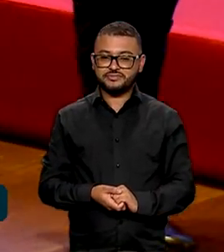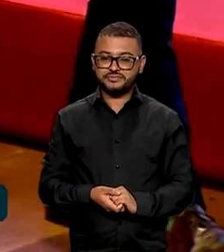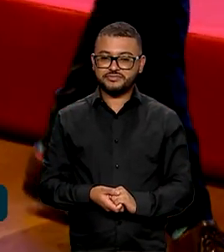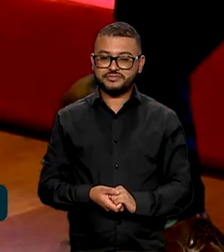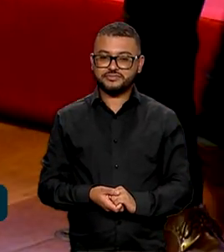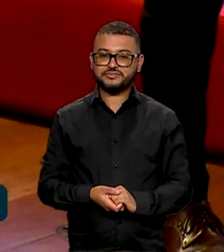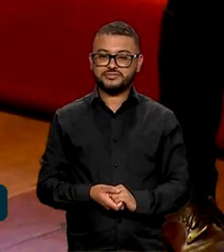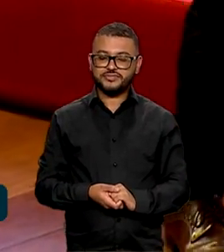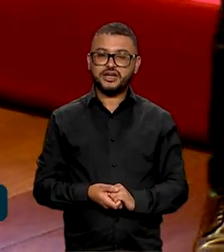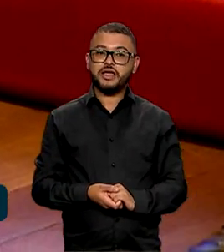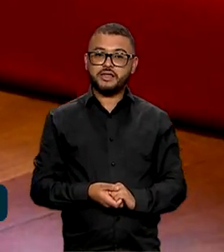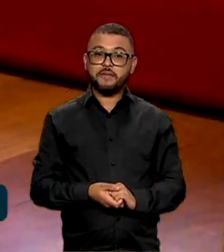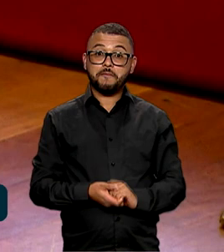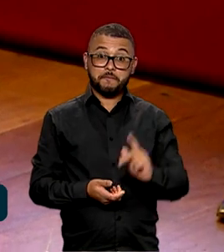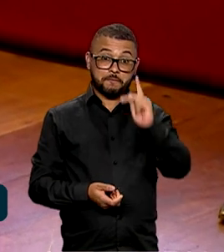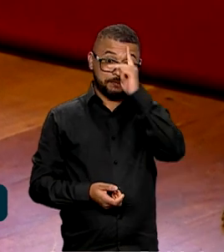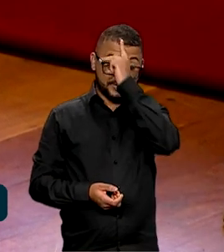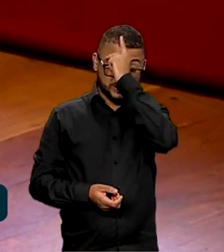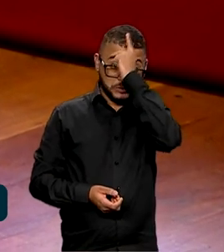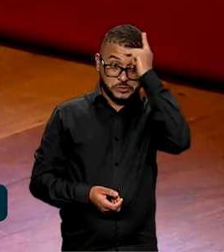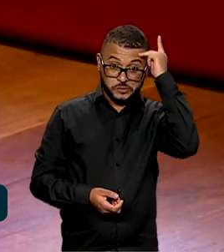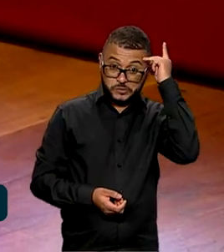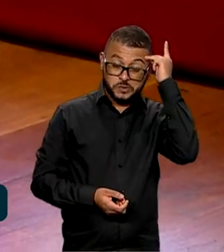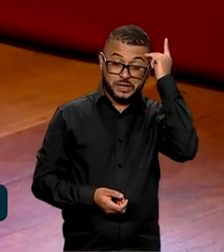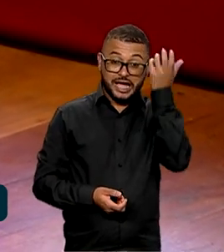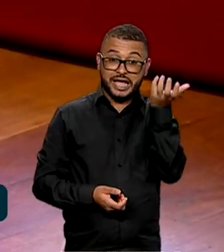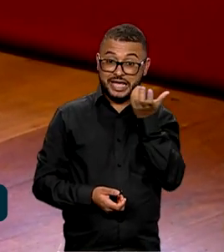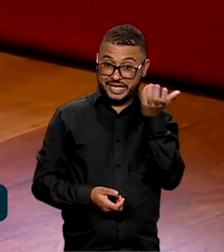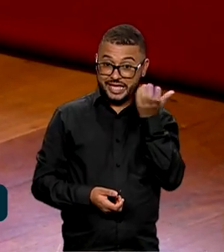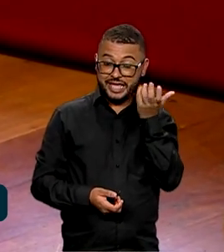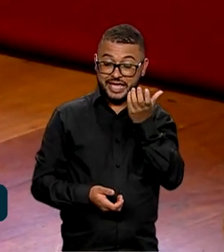tem muita gente, tem muita gente que quer investir no Brasil.